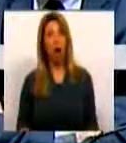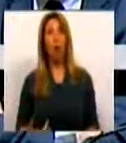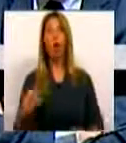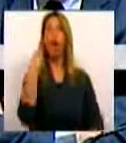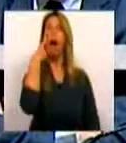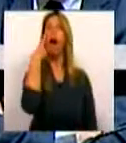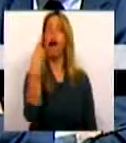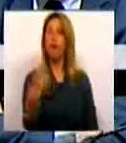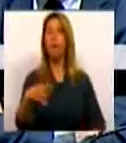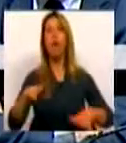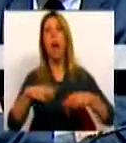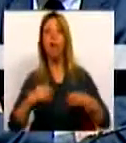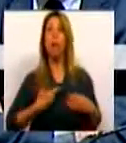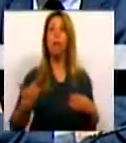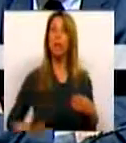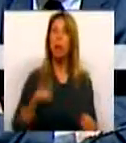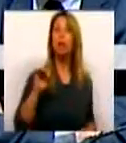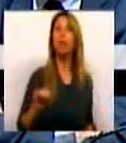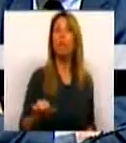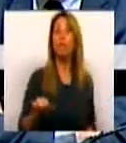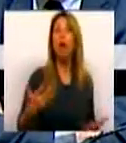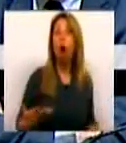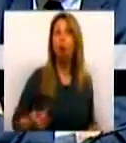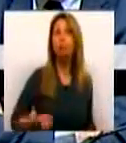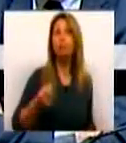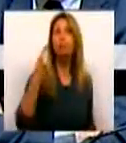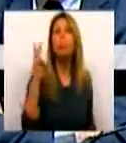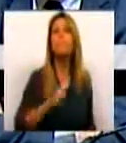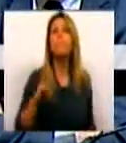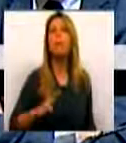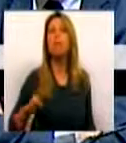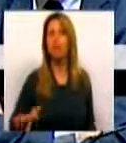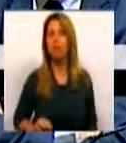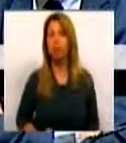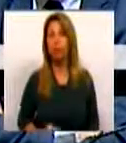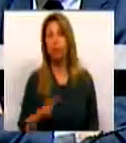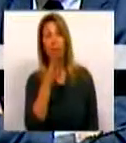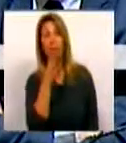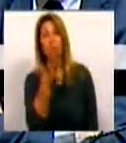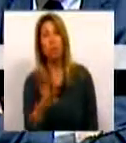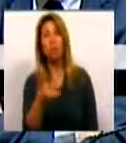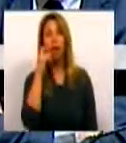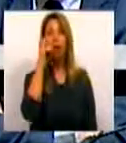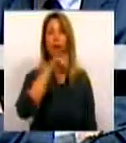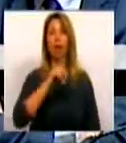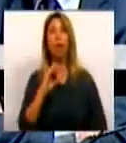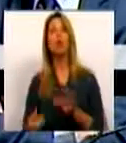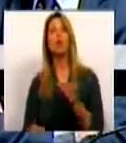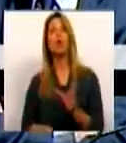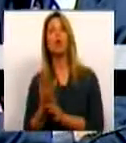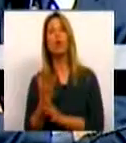direitos e são já aos milhares. Dizem aqueles que criaram